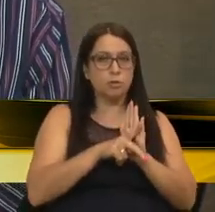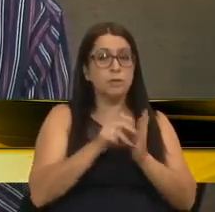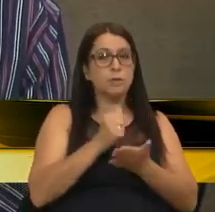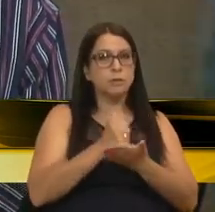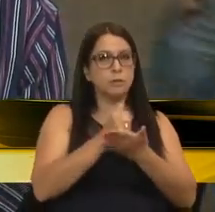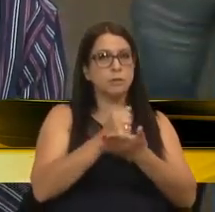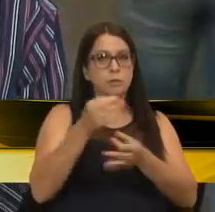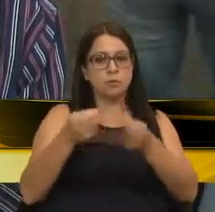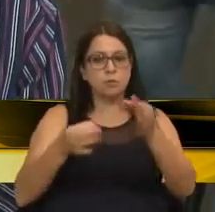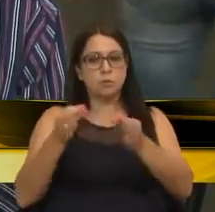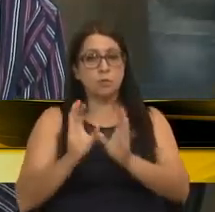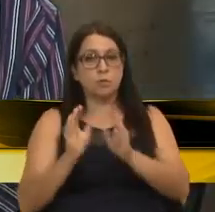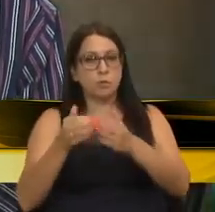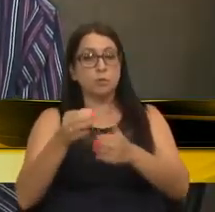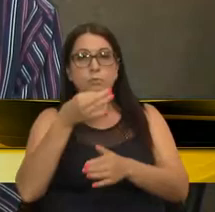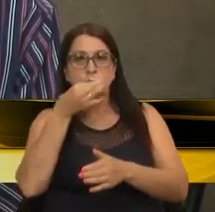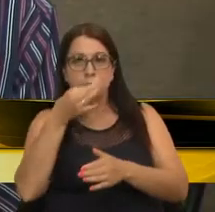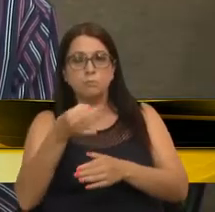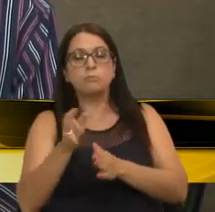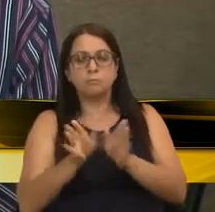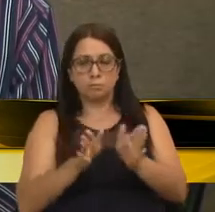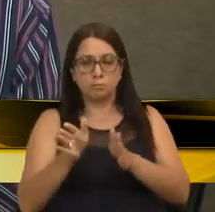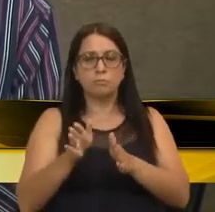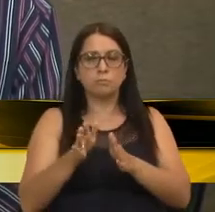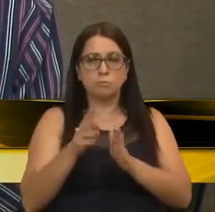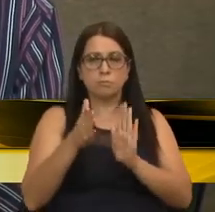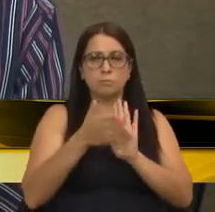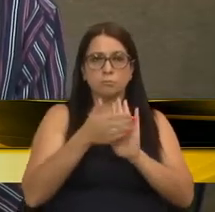jurídica da comissão, que opinou pela viabilidade